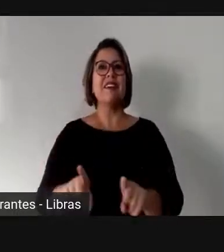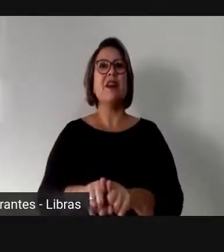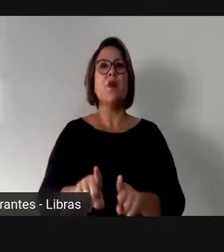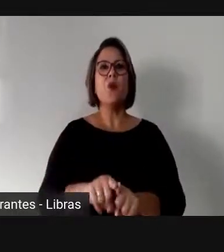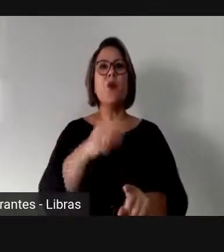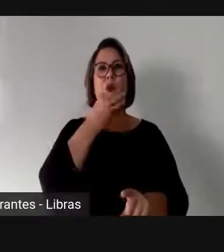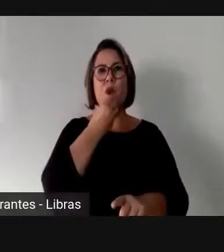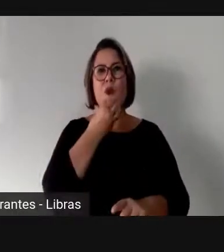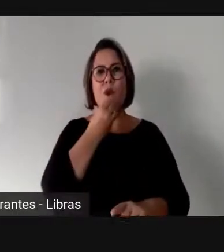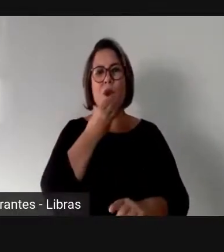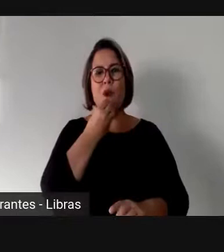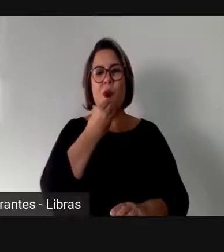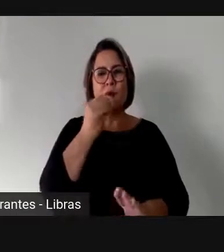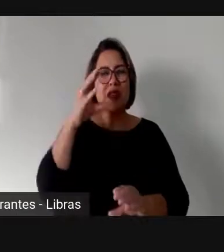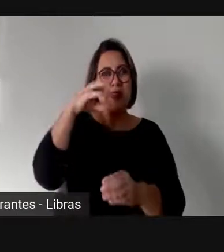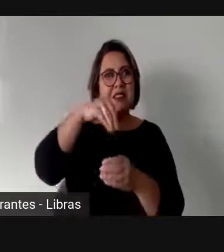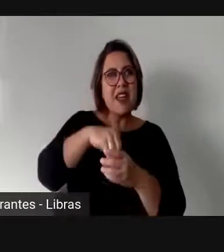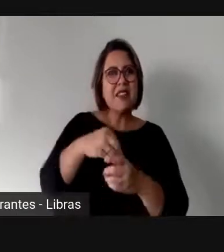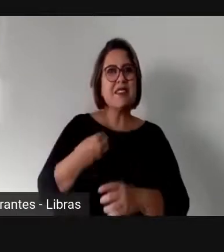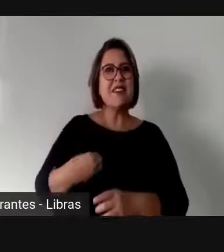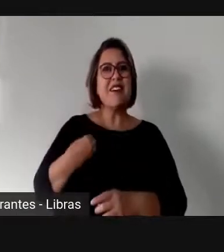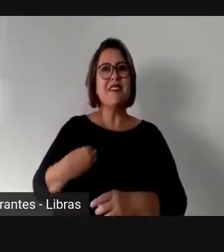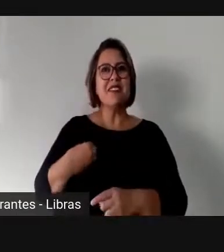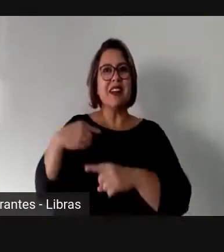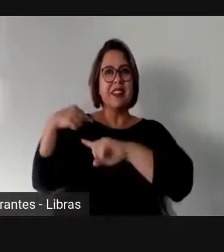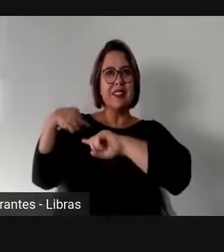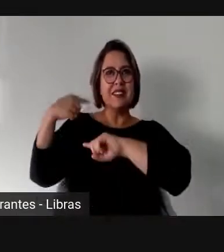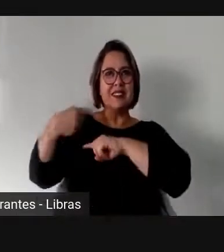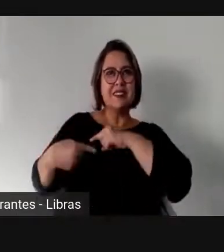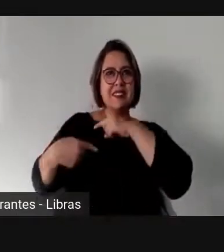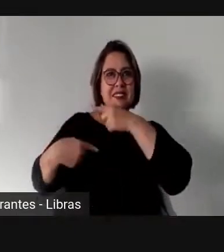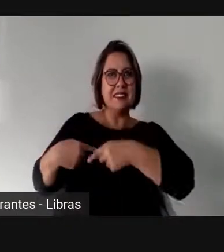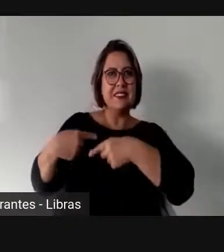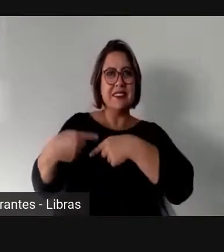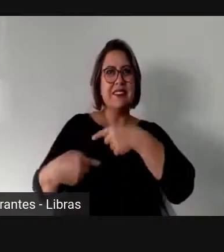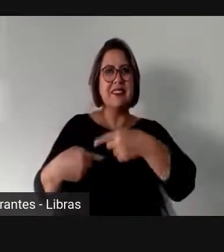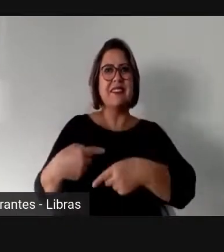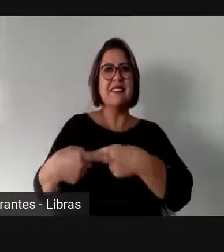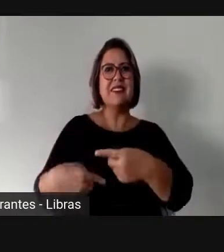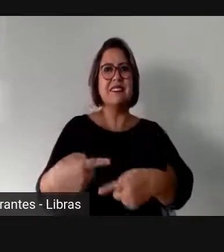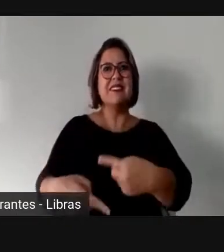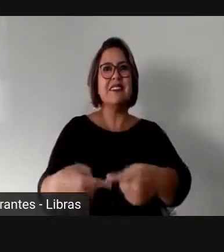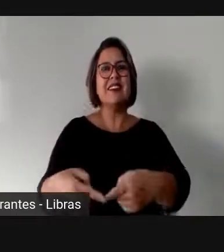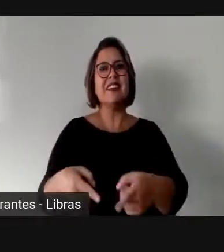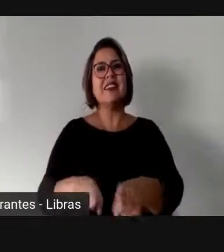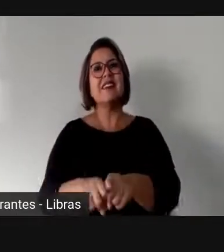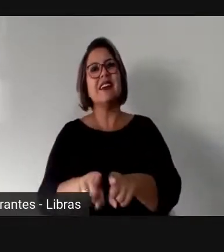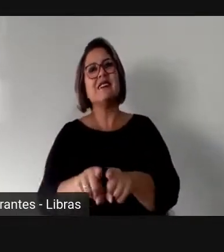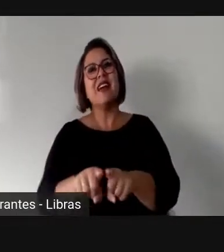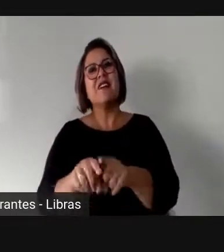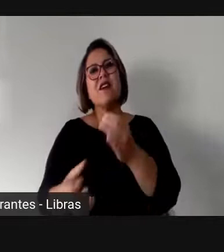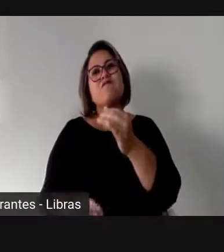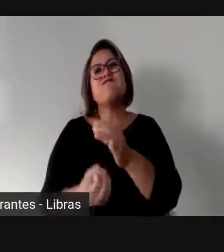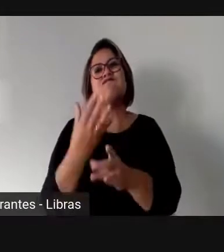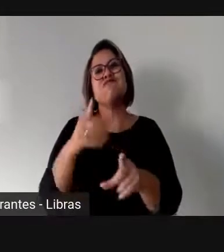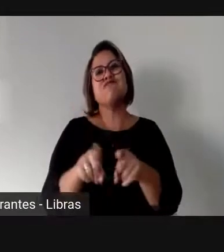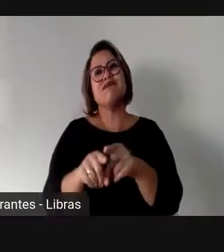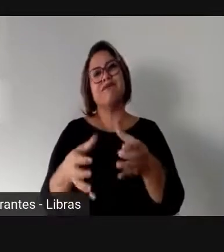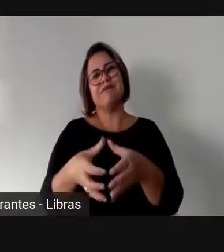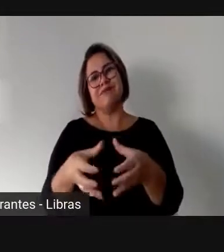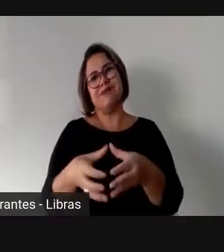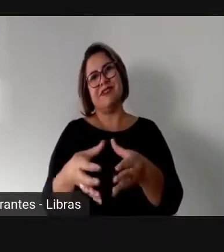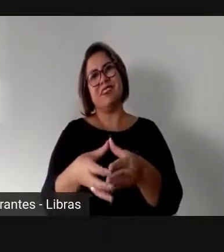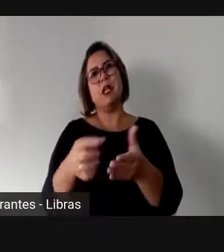congressos, elas vão permitir que um grupo crie dificuldades de criar, de estabelecer essa